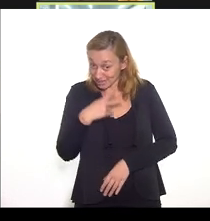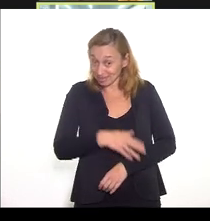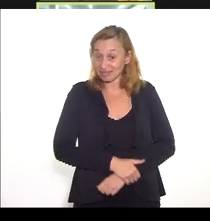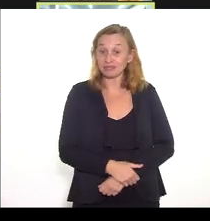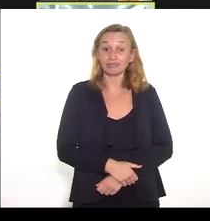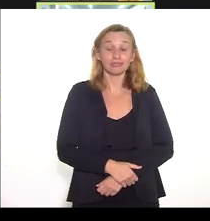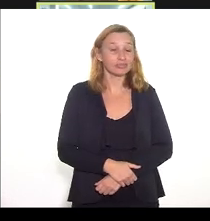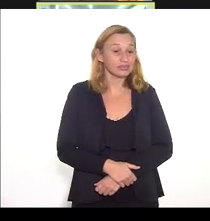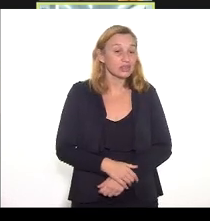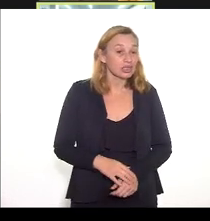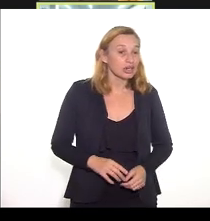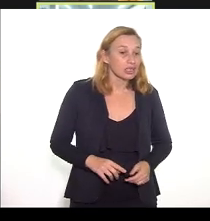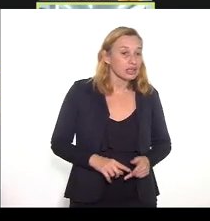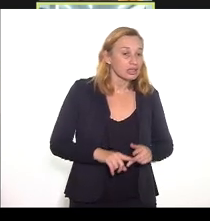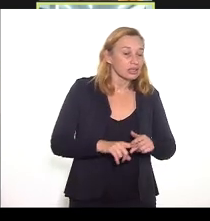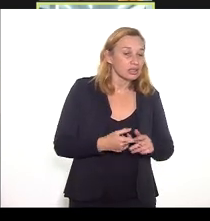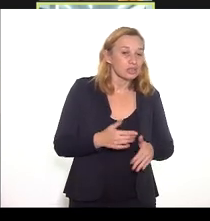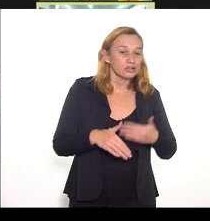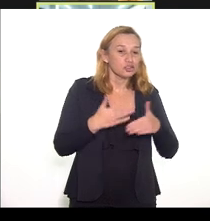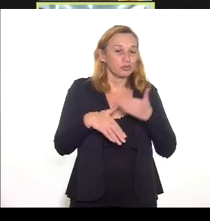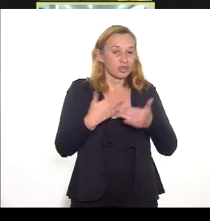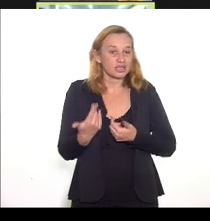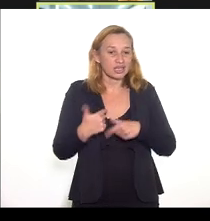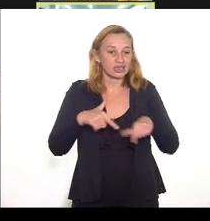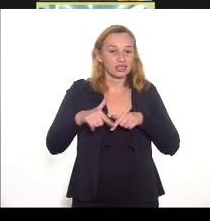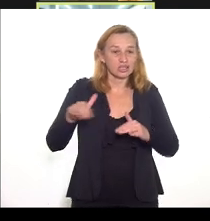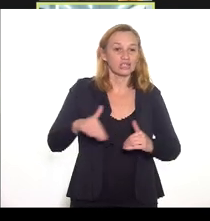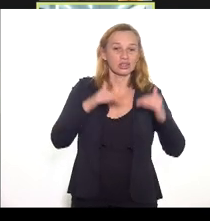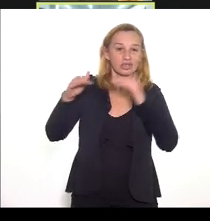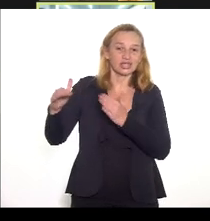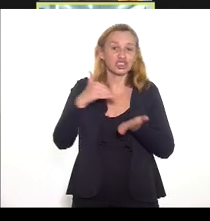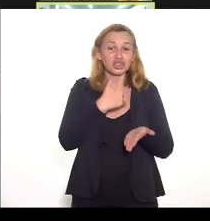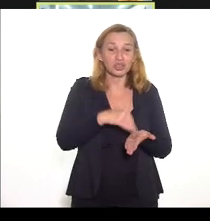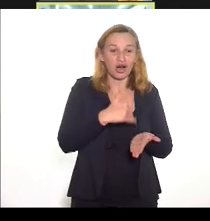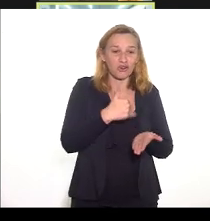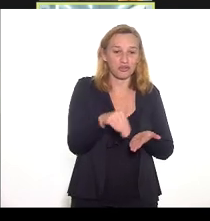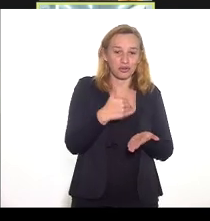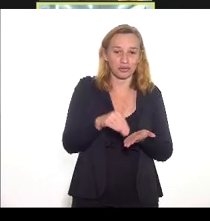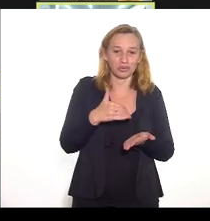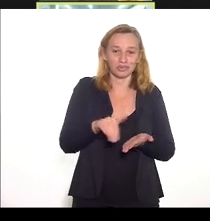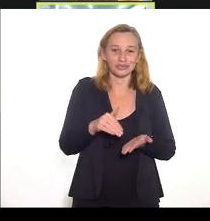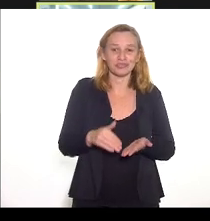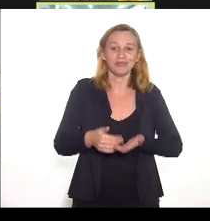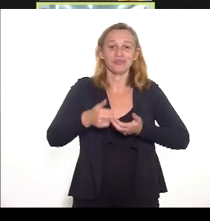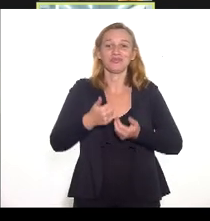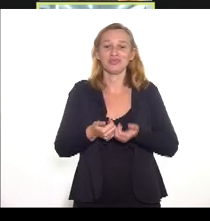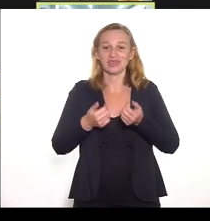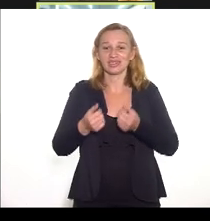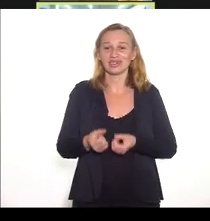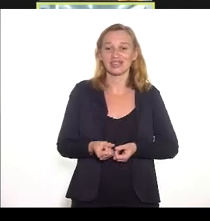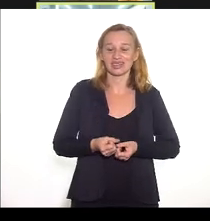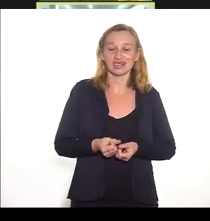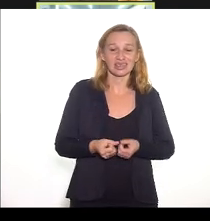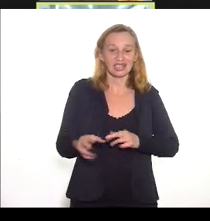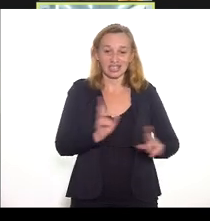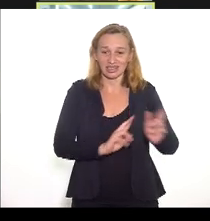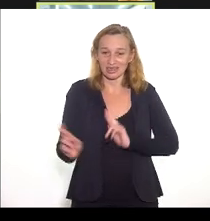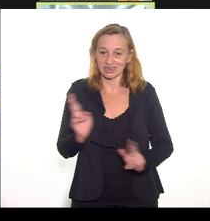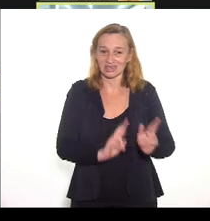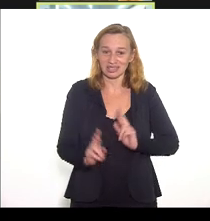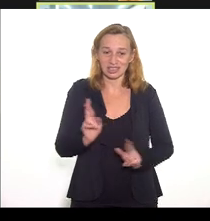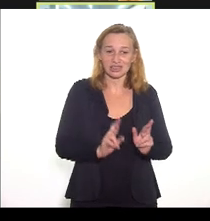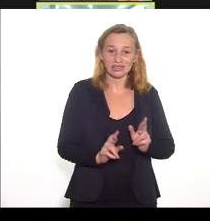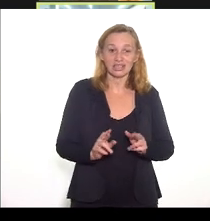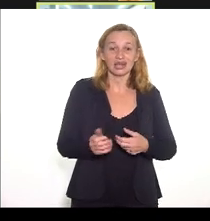O aperfeiçoamento dos processos de trabalho da subsecretaria executiva, sobretudo no que diz respeito aos procedimentos relacionados ao rito